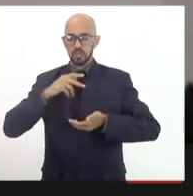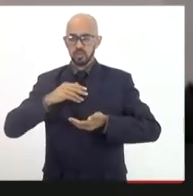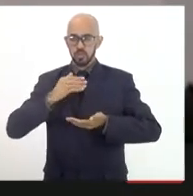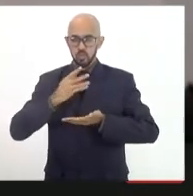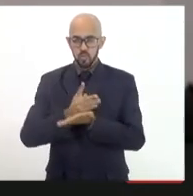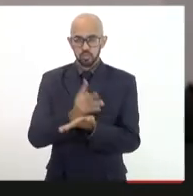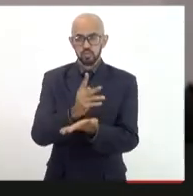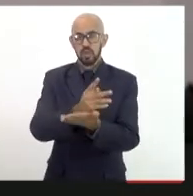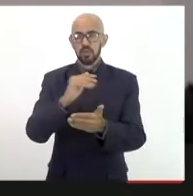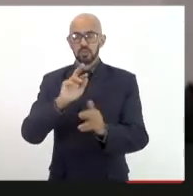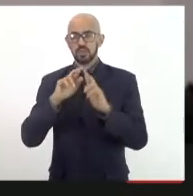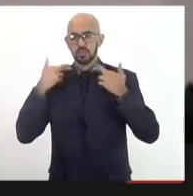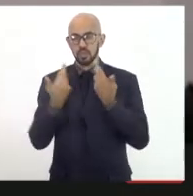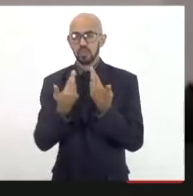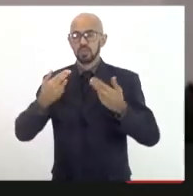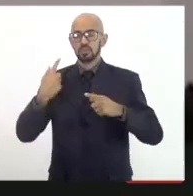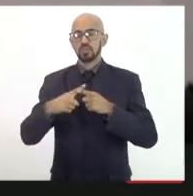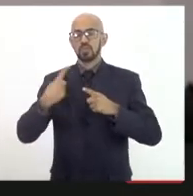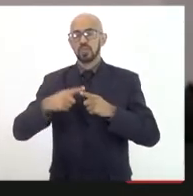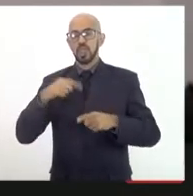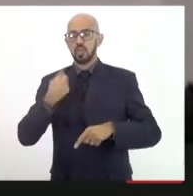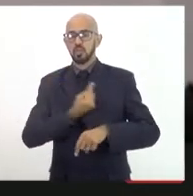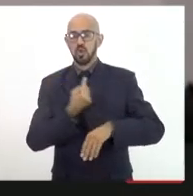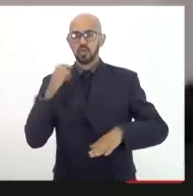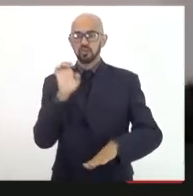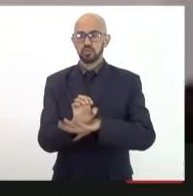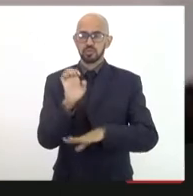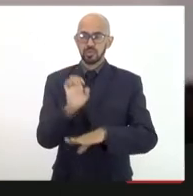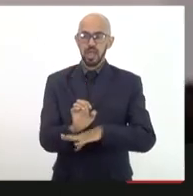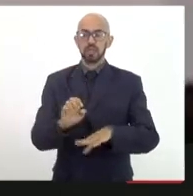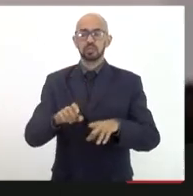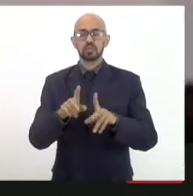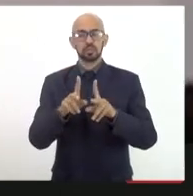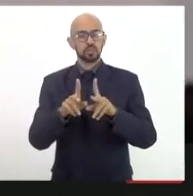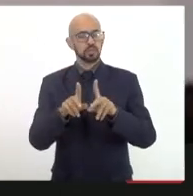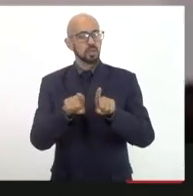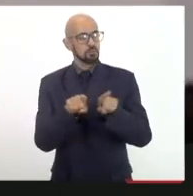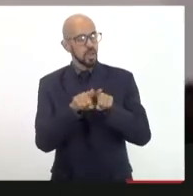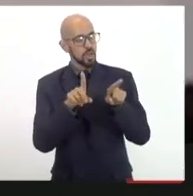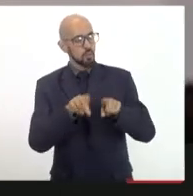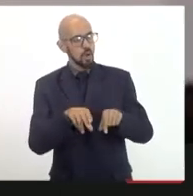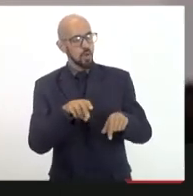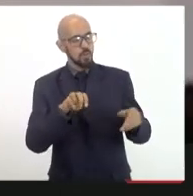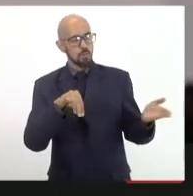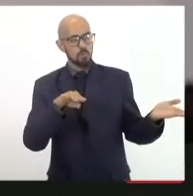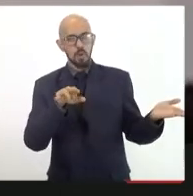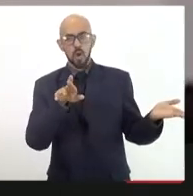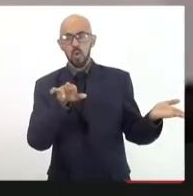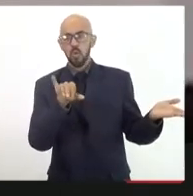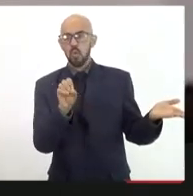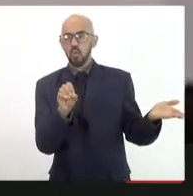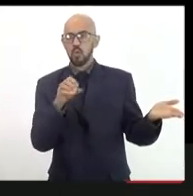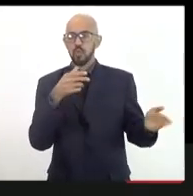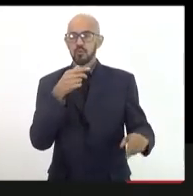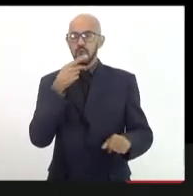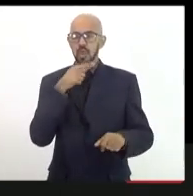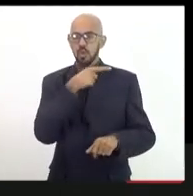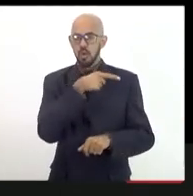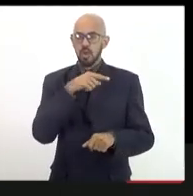tratam do nosso Estado e, como disse Mauro Osório, é uma situação bastante difícil do Estado do Rio de Janeiro,